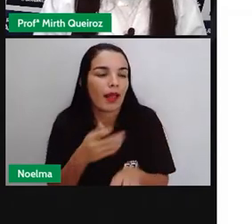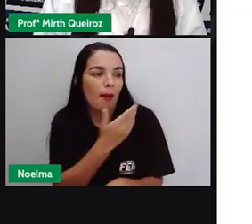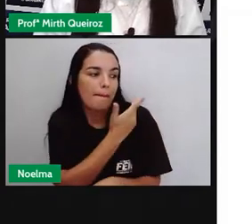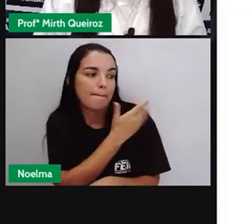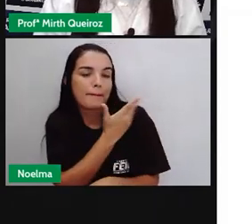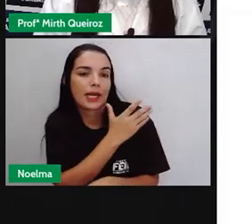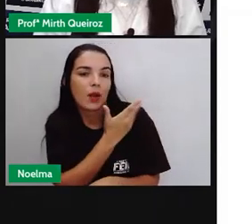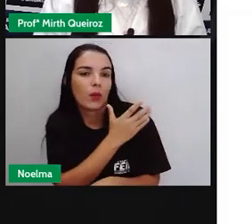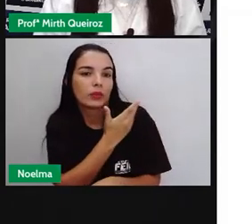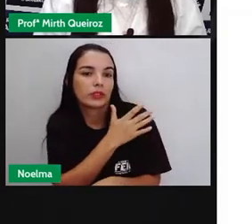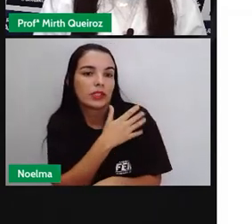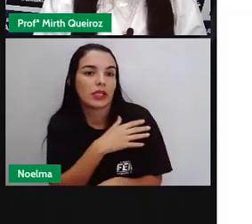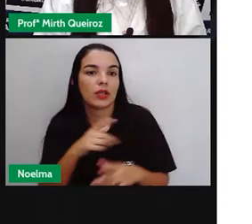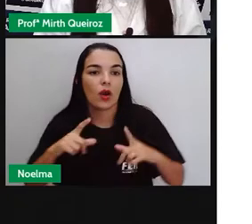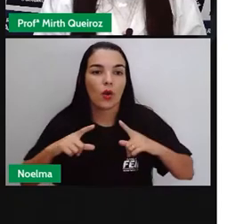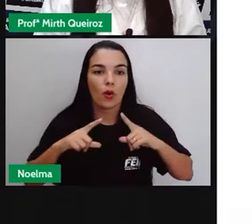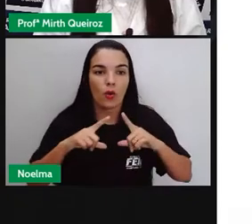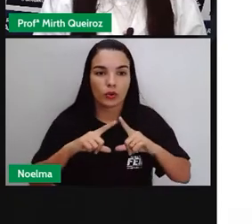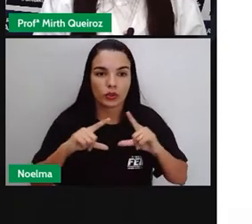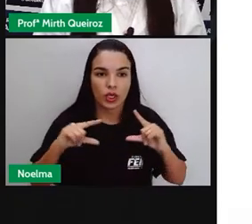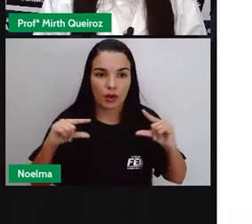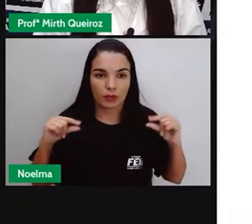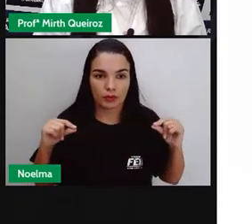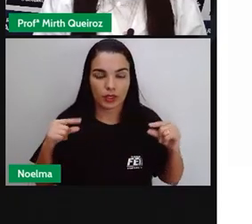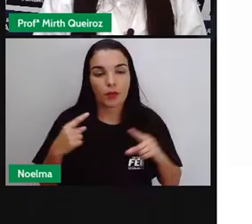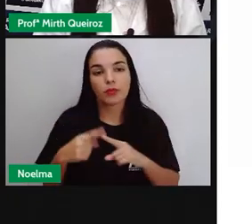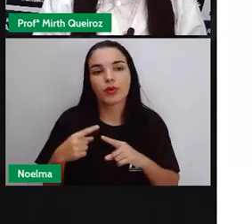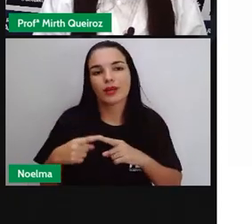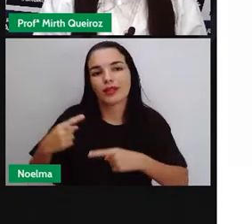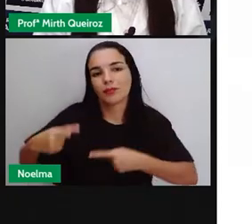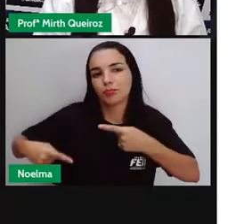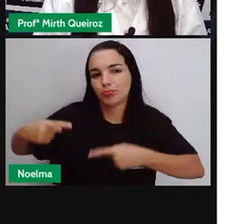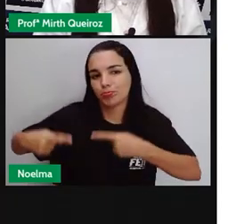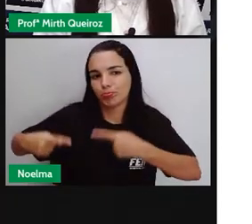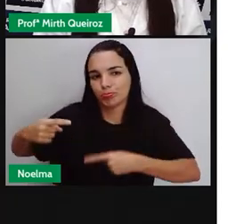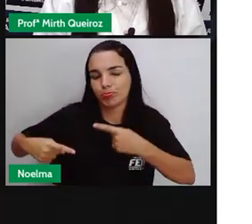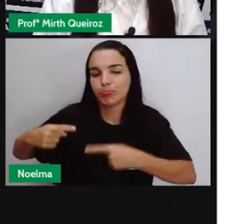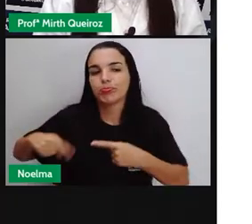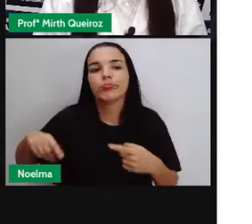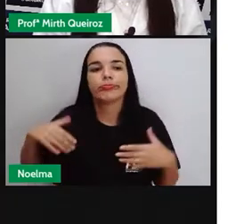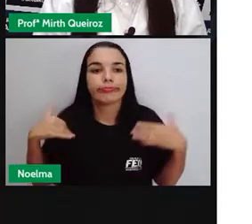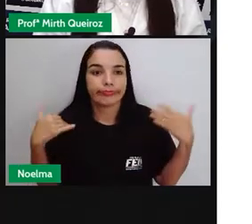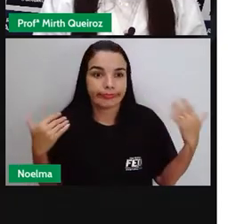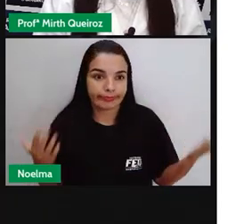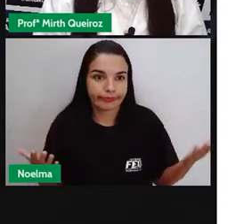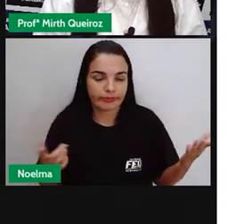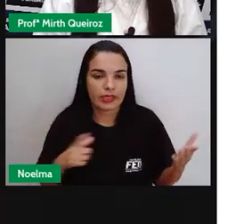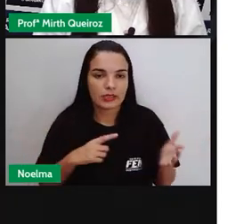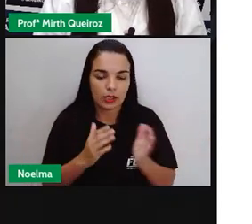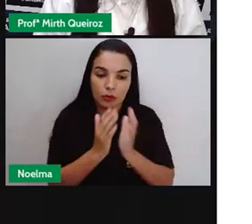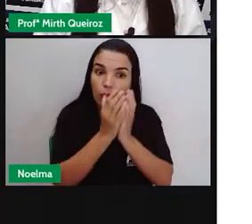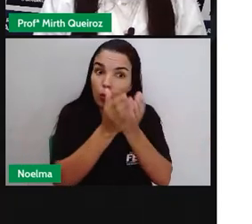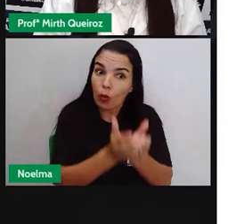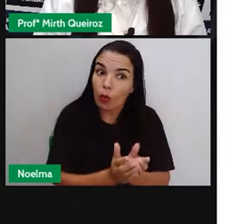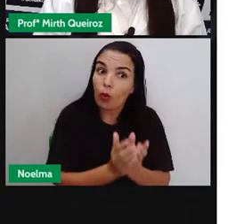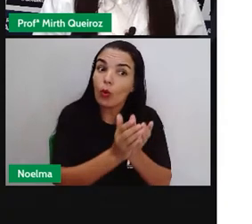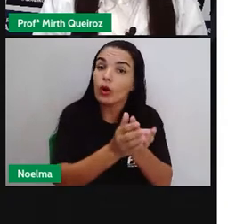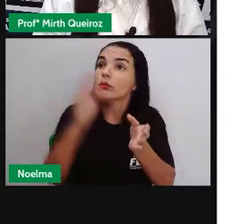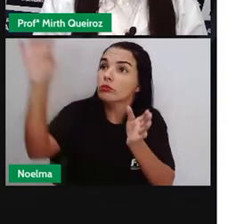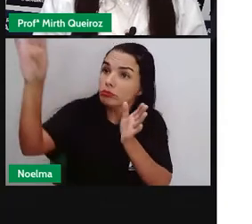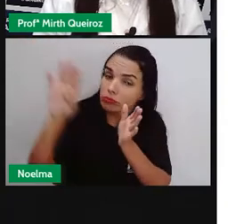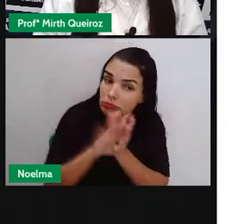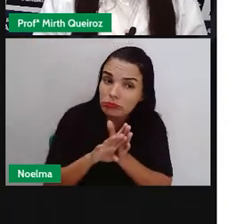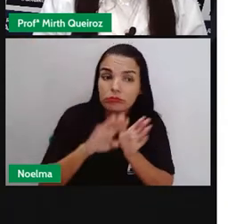motivados, dentre outras coisas, por questões políticas. Apesar disso, outros navios continuaram a chegar.